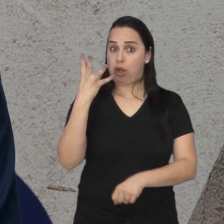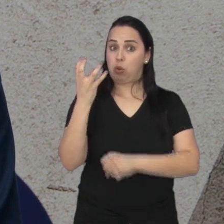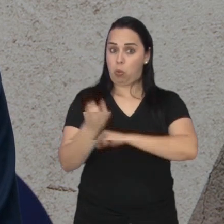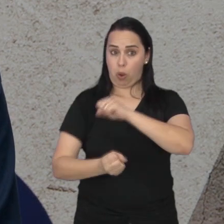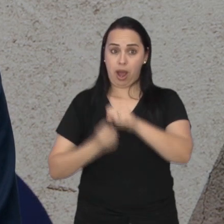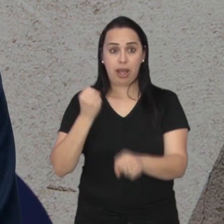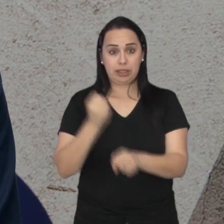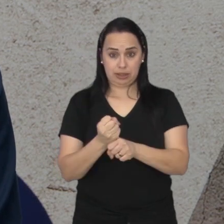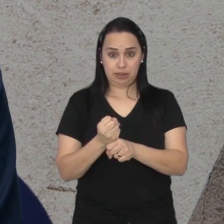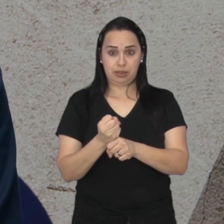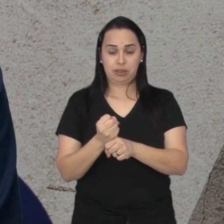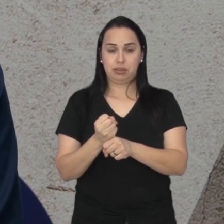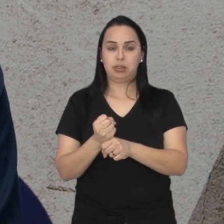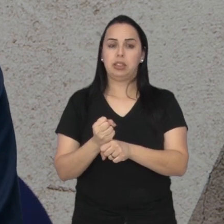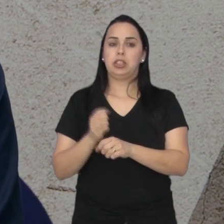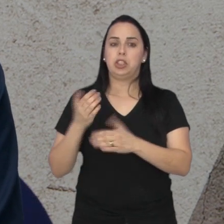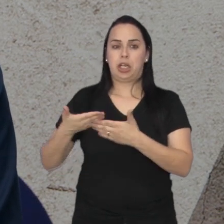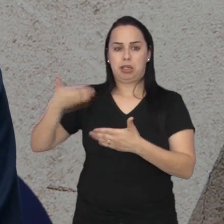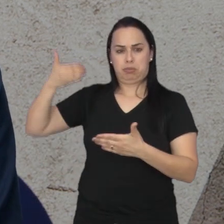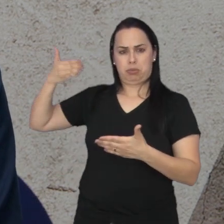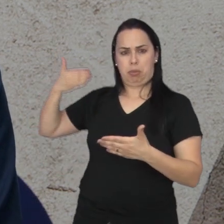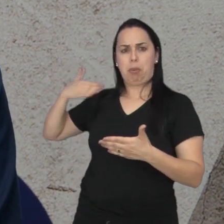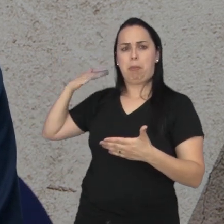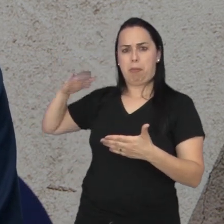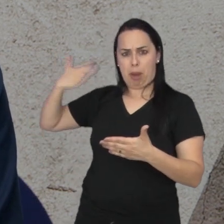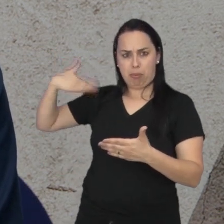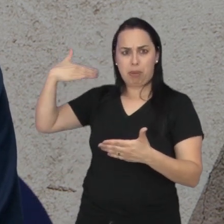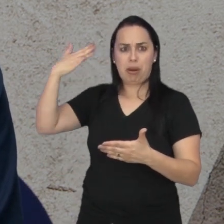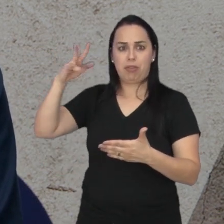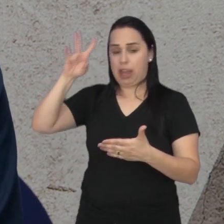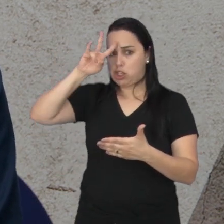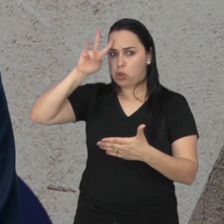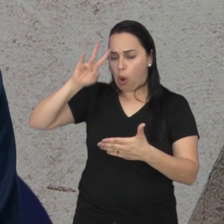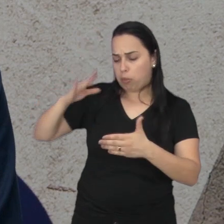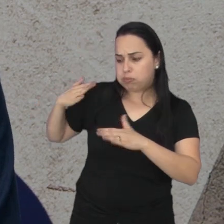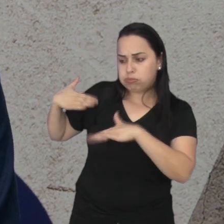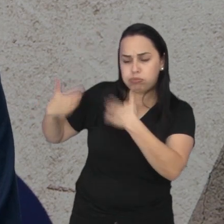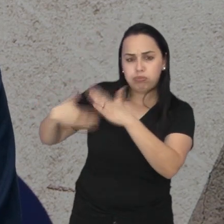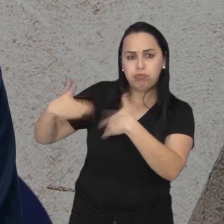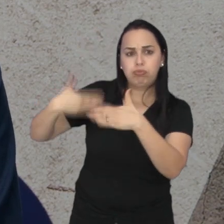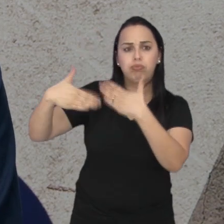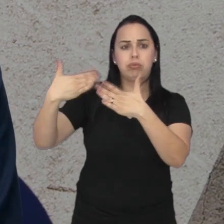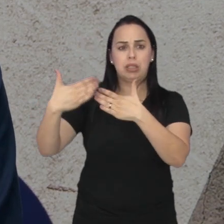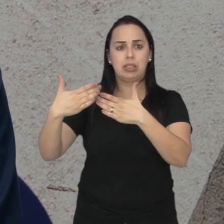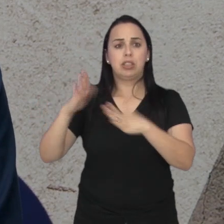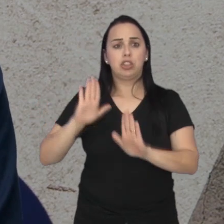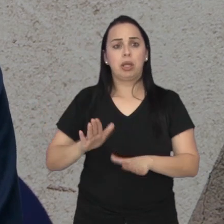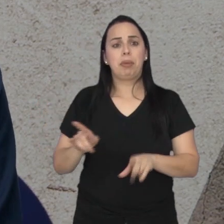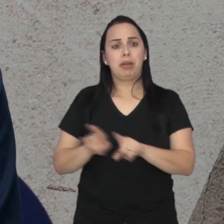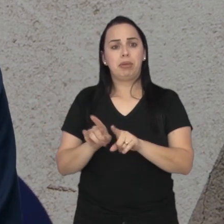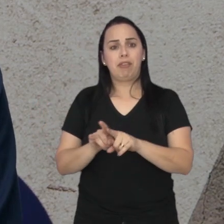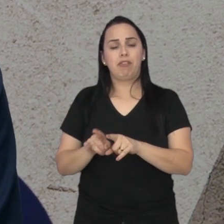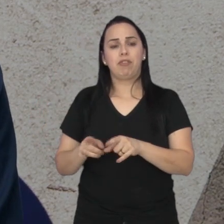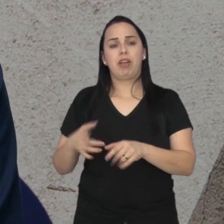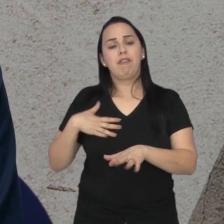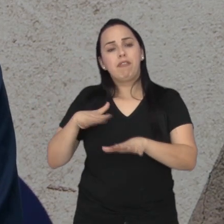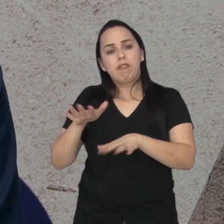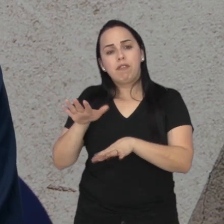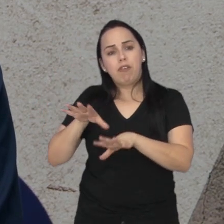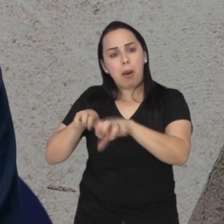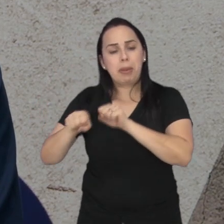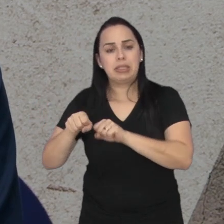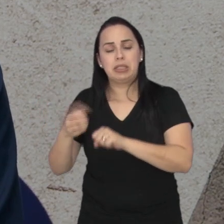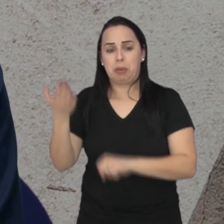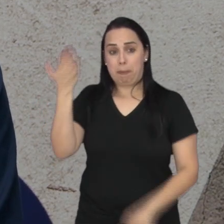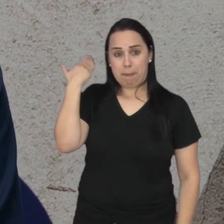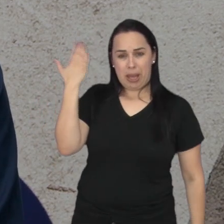anos, no geral. Houve uma evolução até histórica no decorrer dessa formação. A gente